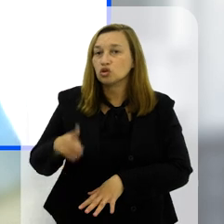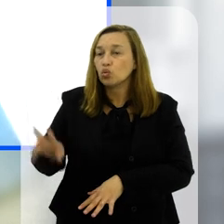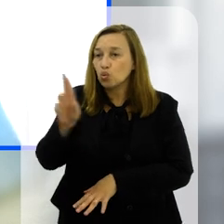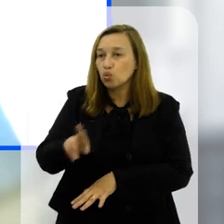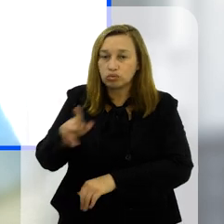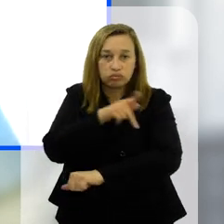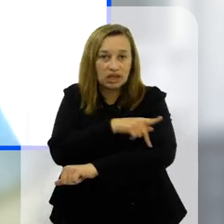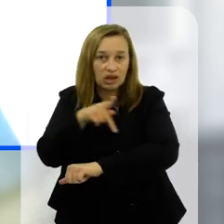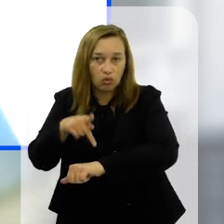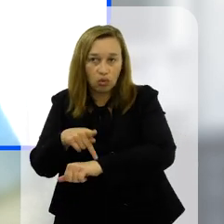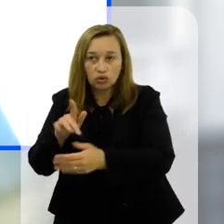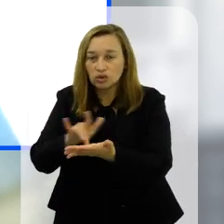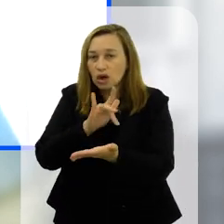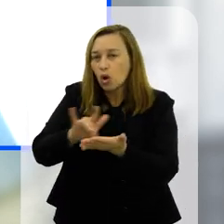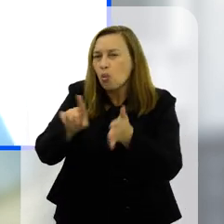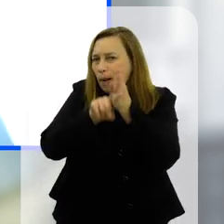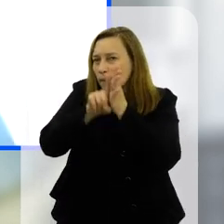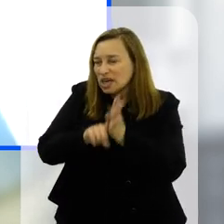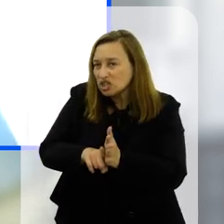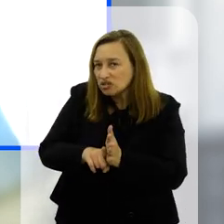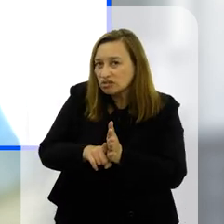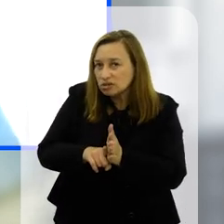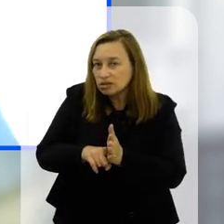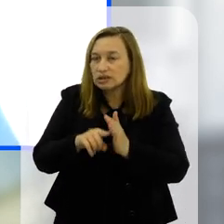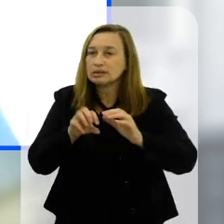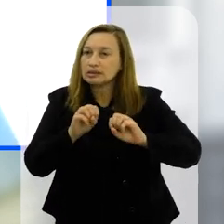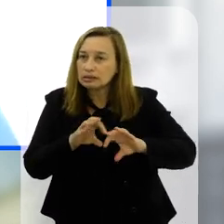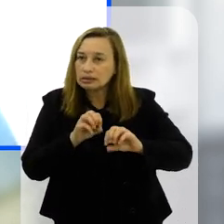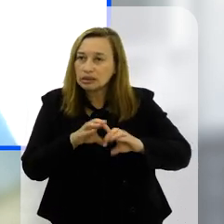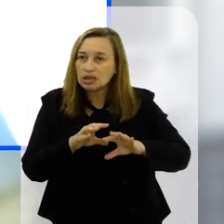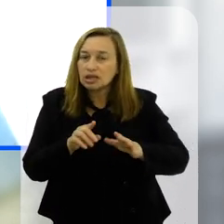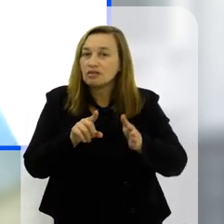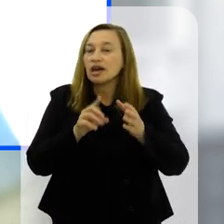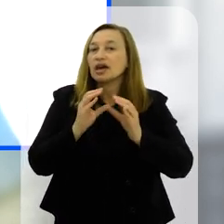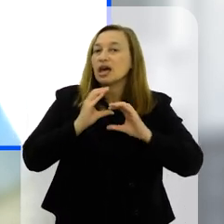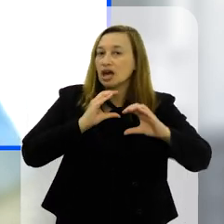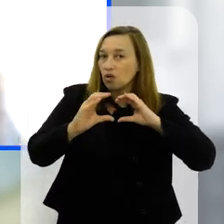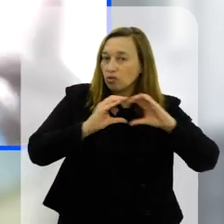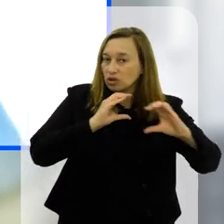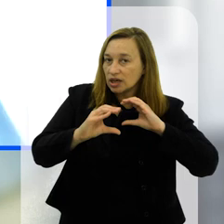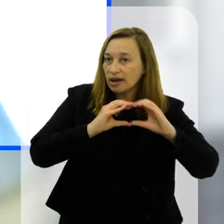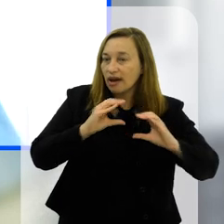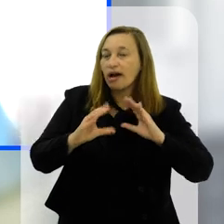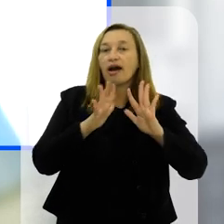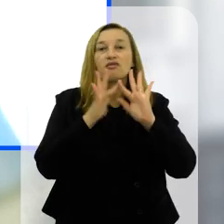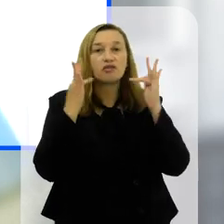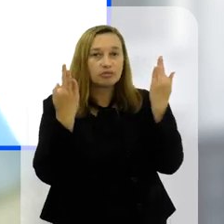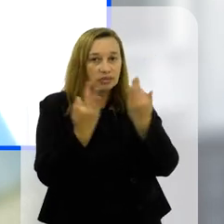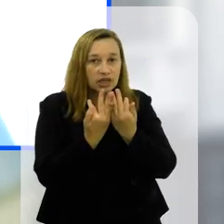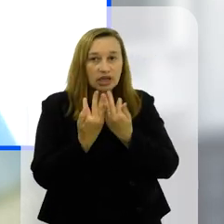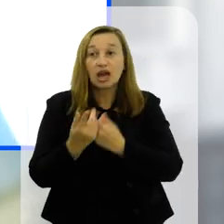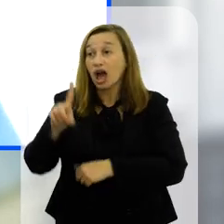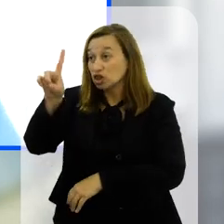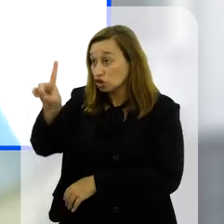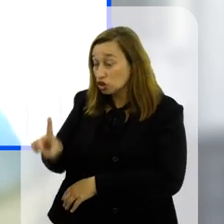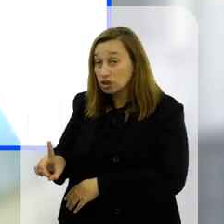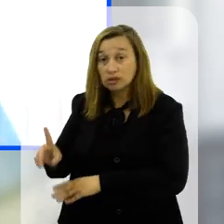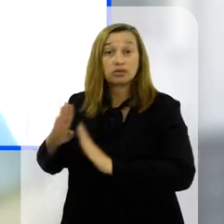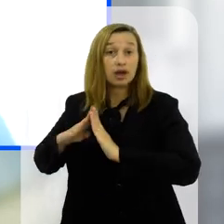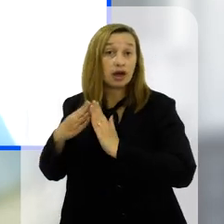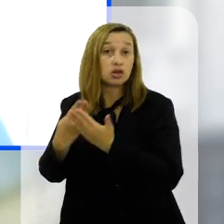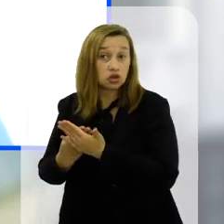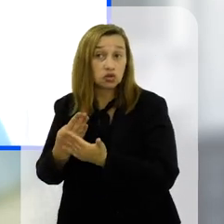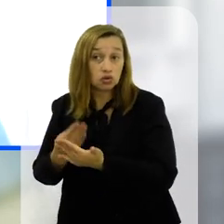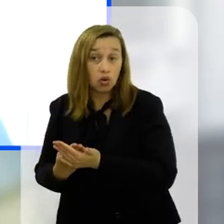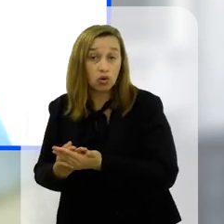pedagógico da ferramenta então uma pesquisa em sala de aula ele vai comunicar as famílias ele vai comunicar ali a direção vai fazer isso de forma organizada até